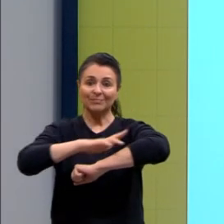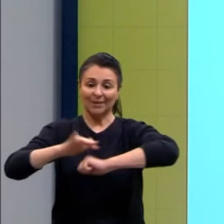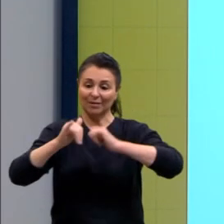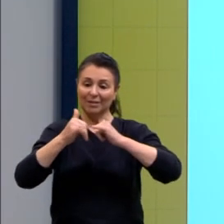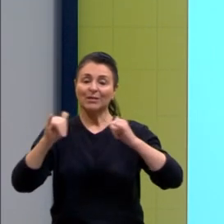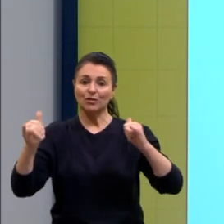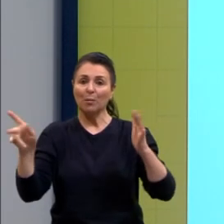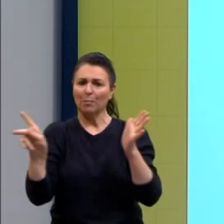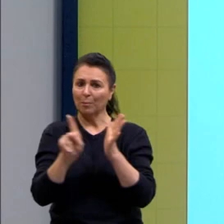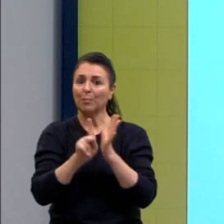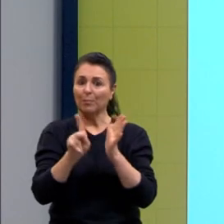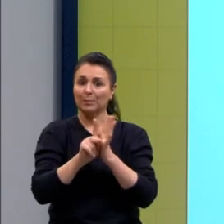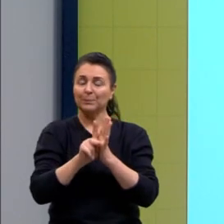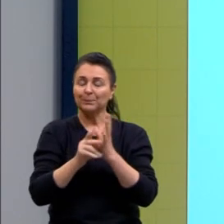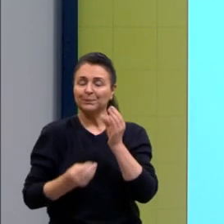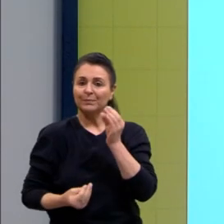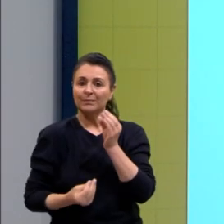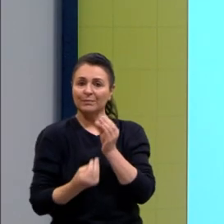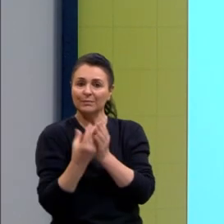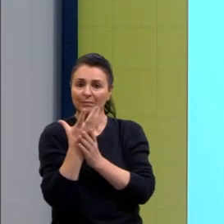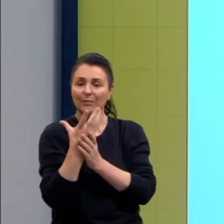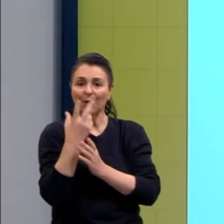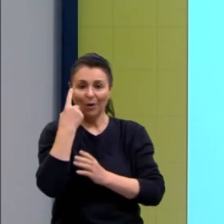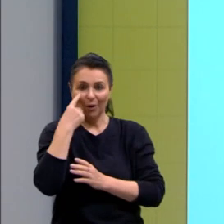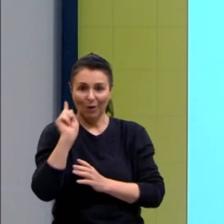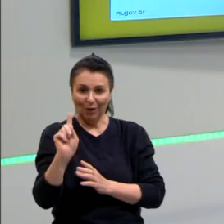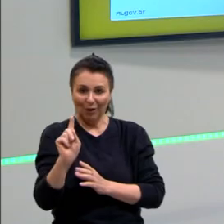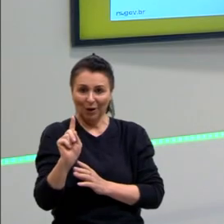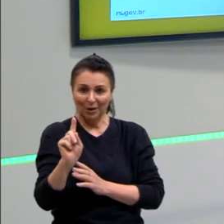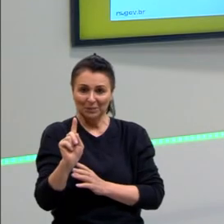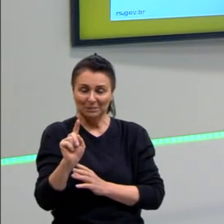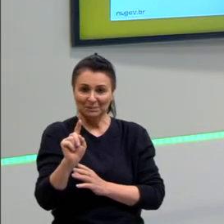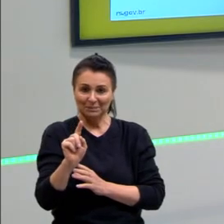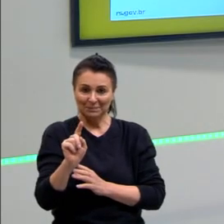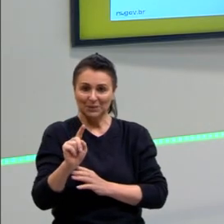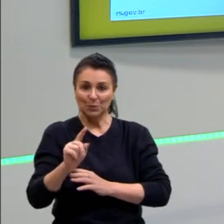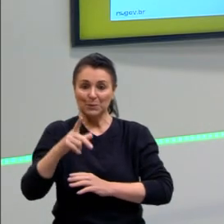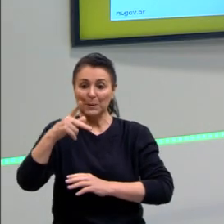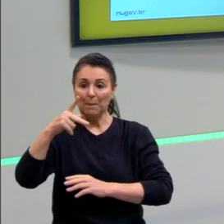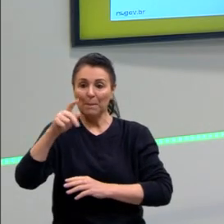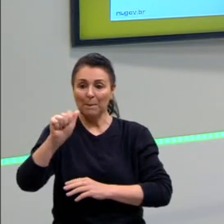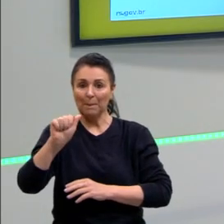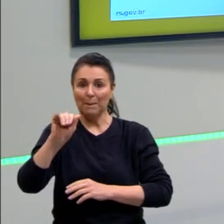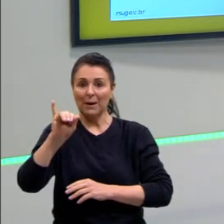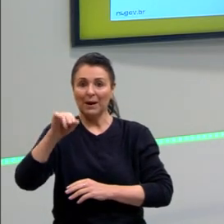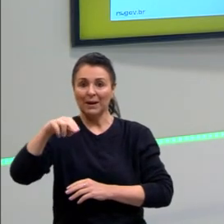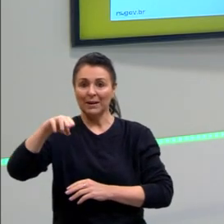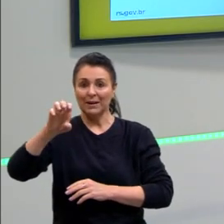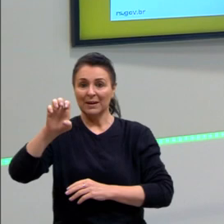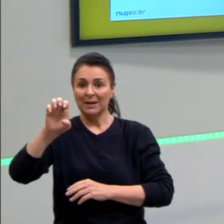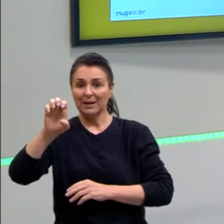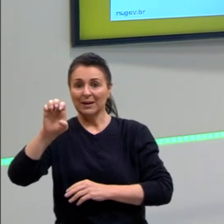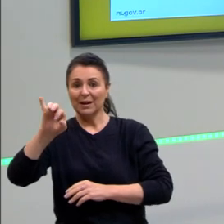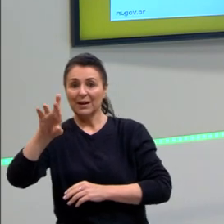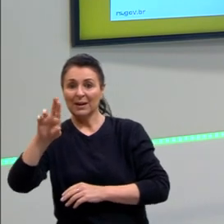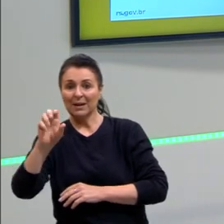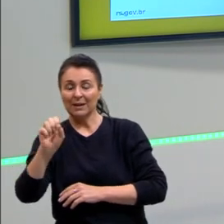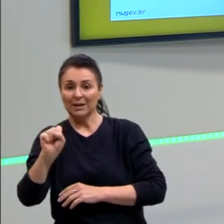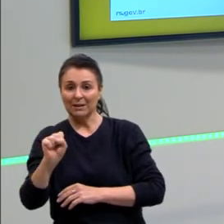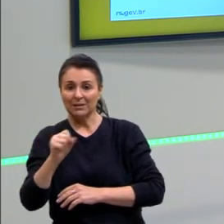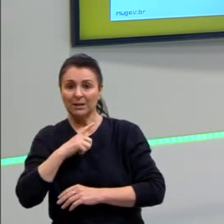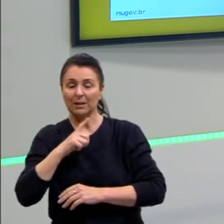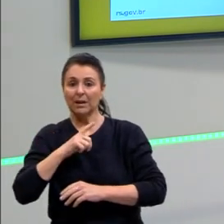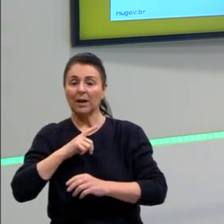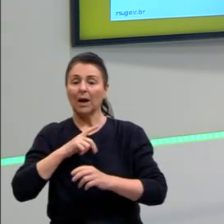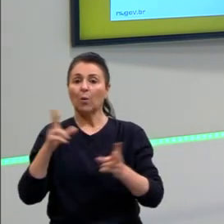mostra exatamente isso, né, tá lá bonitinha os painéis fotovoltaicos, tá. E aí eu tenho a eólica, né,